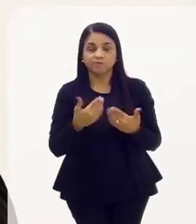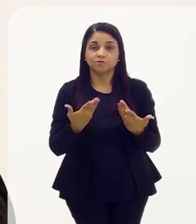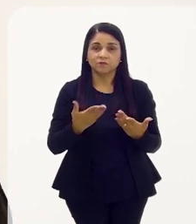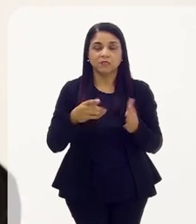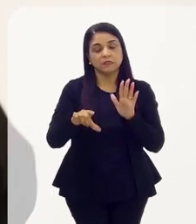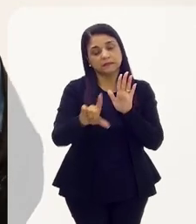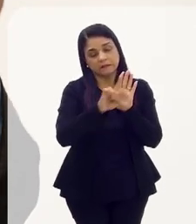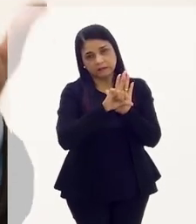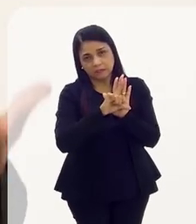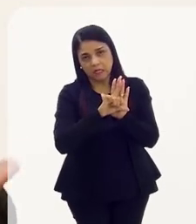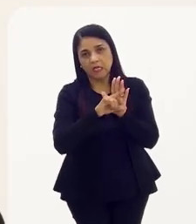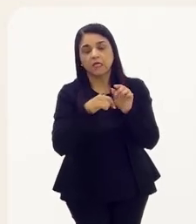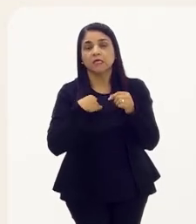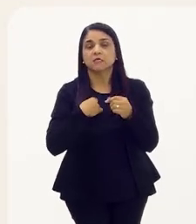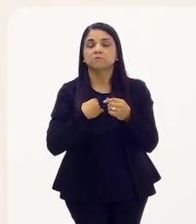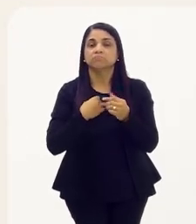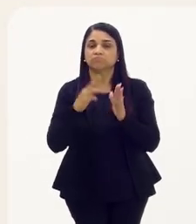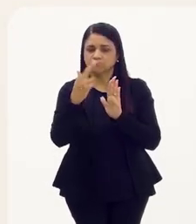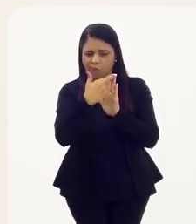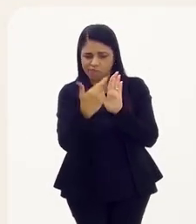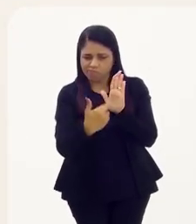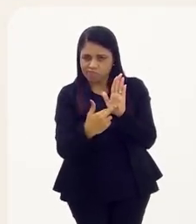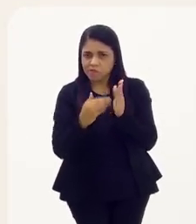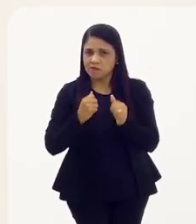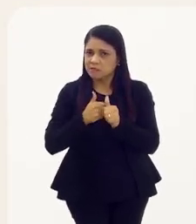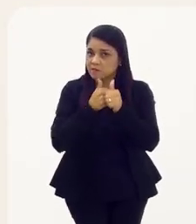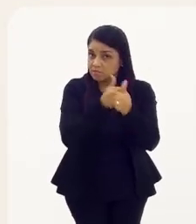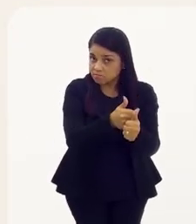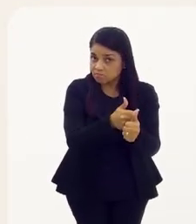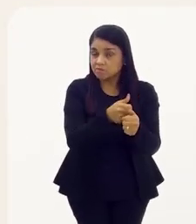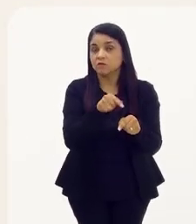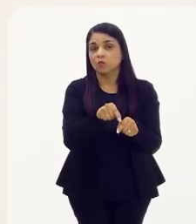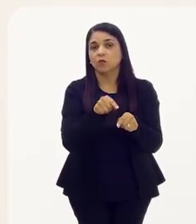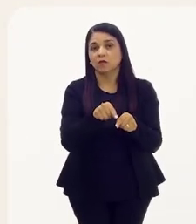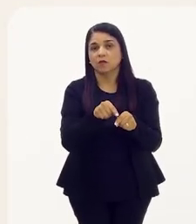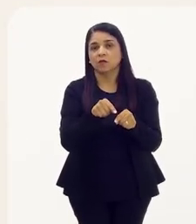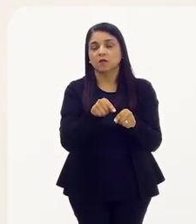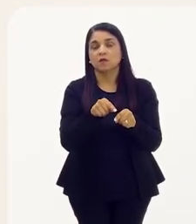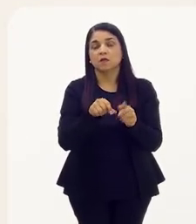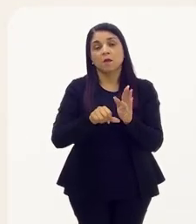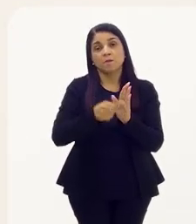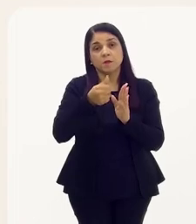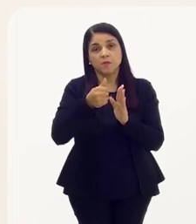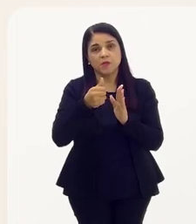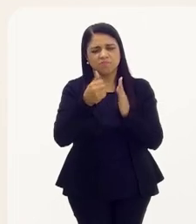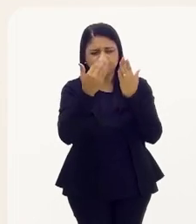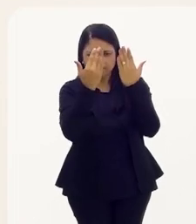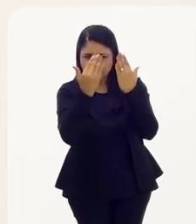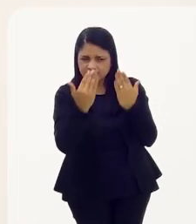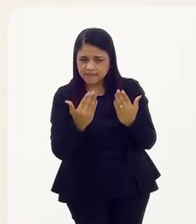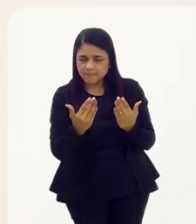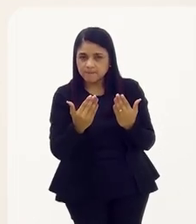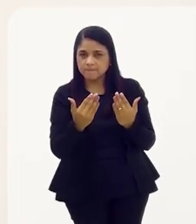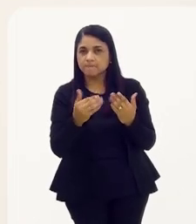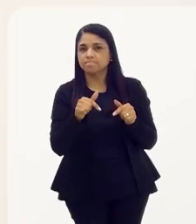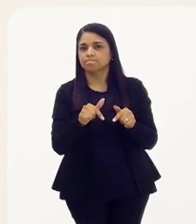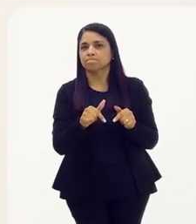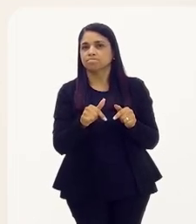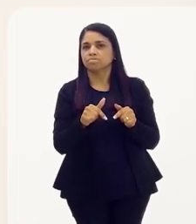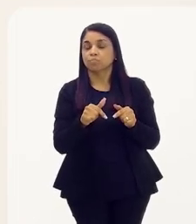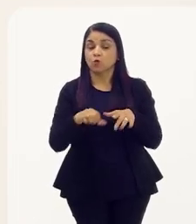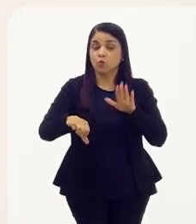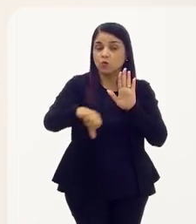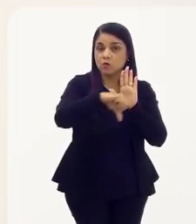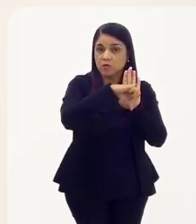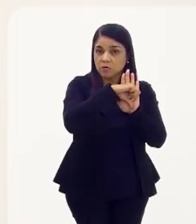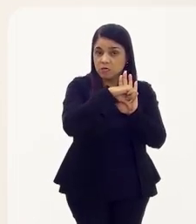nacional, o que o legislativo disciplinou, para que se faça um primeiro exame, se, olha, eu tenho